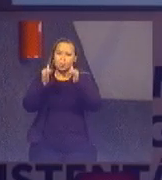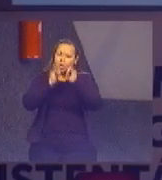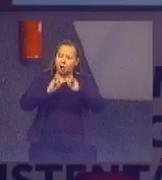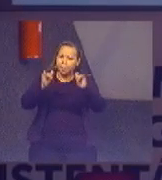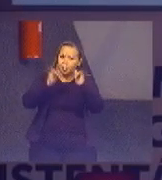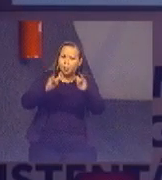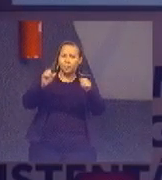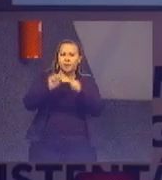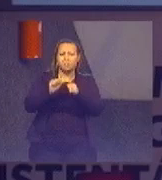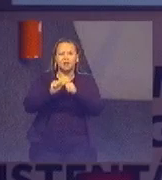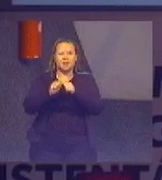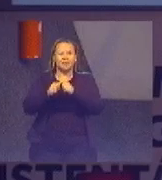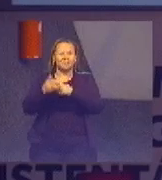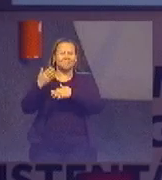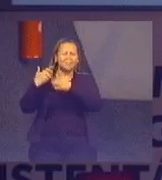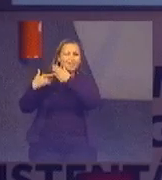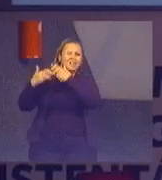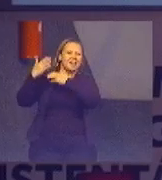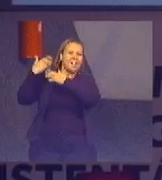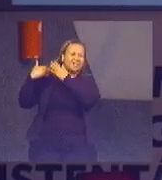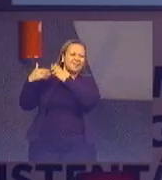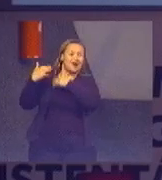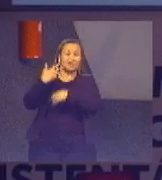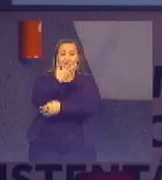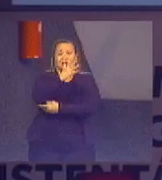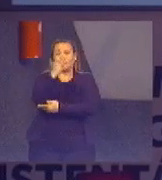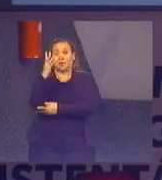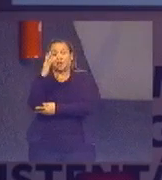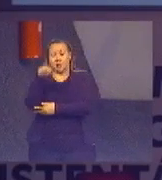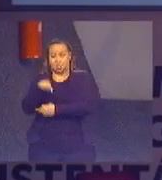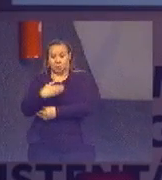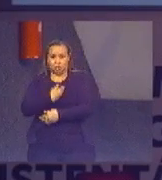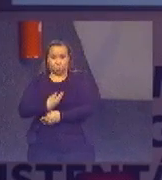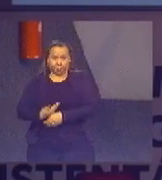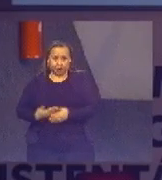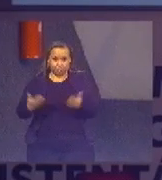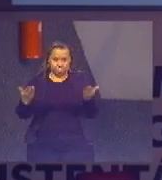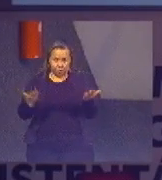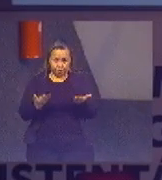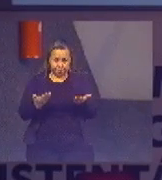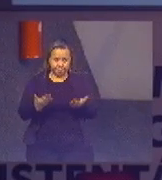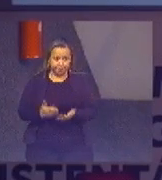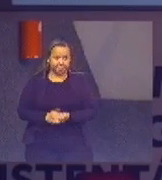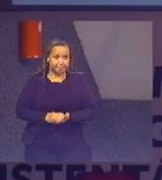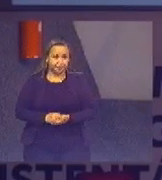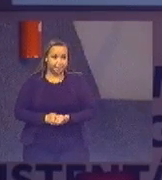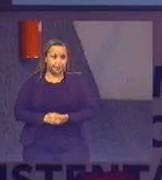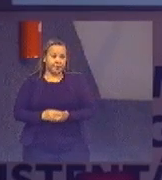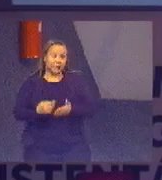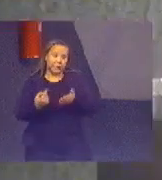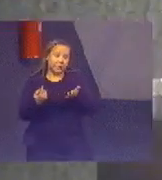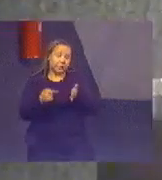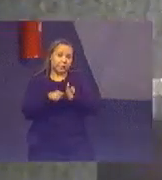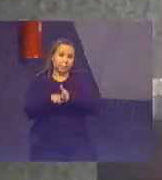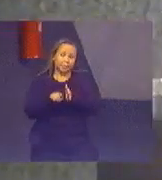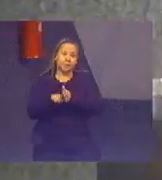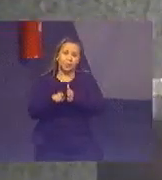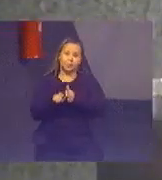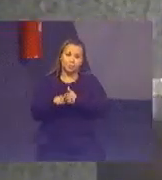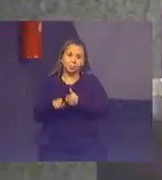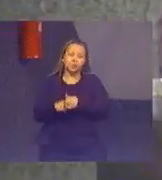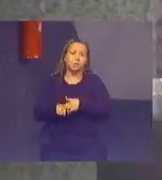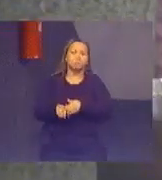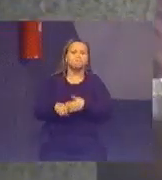retrocessos ambientais? Bom, é uma pergunta polêmica, mas tentando